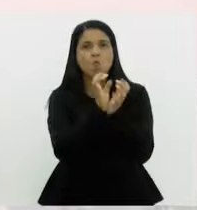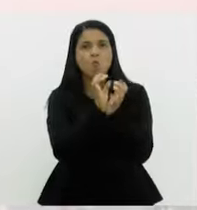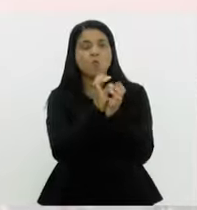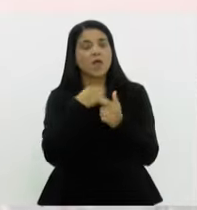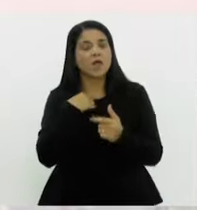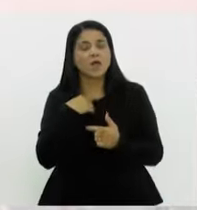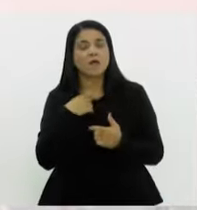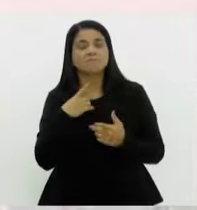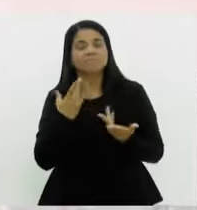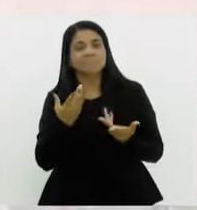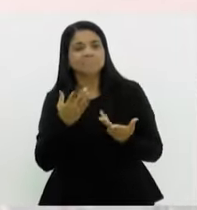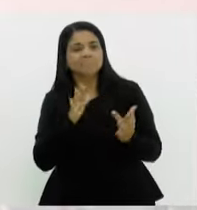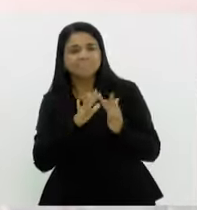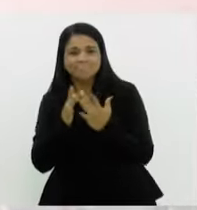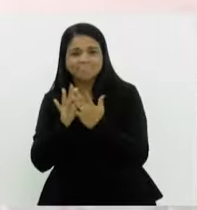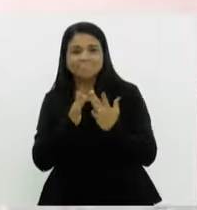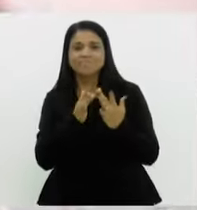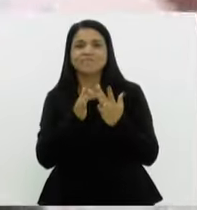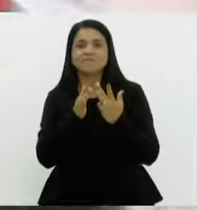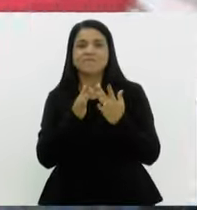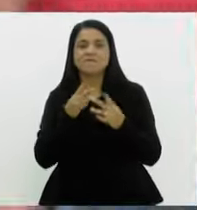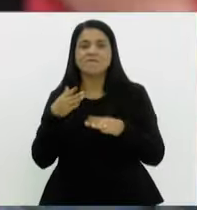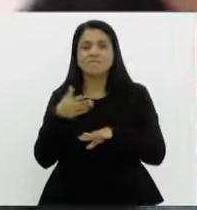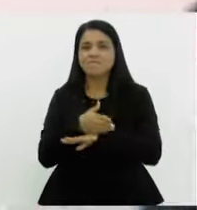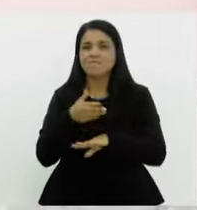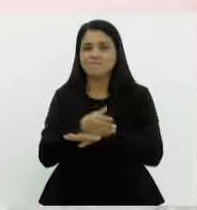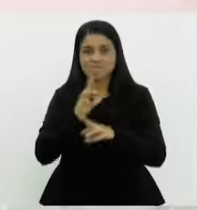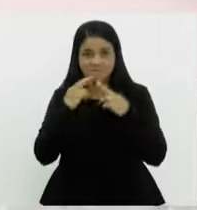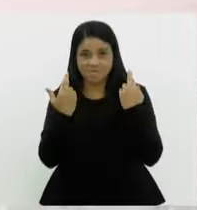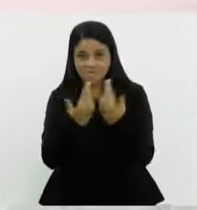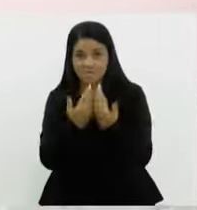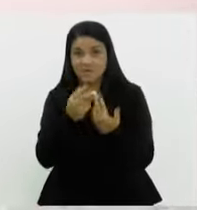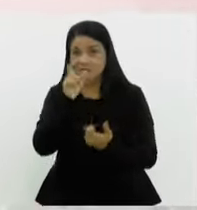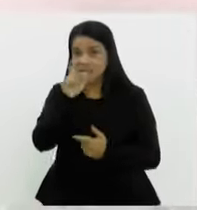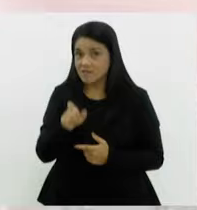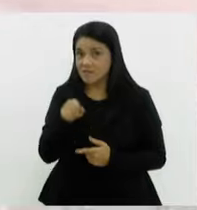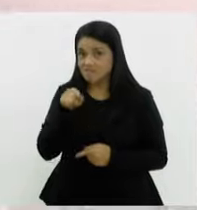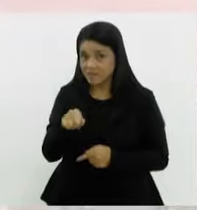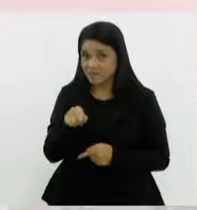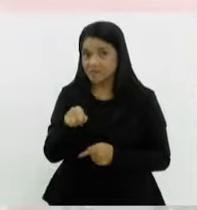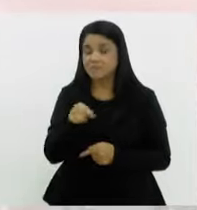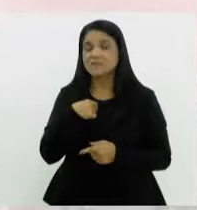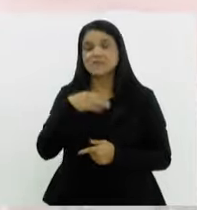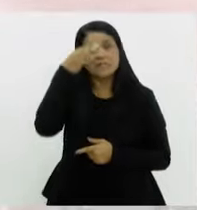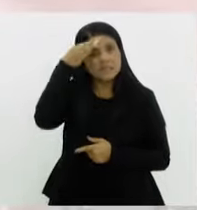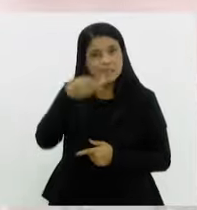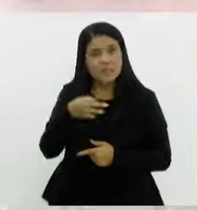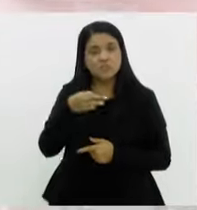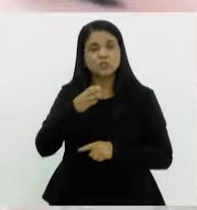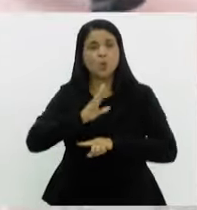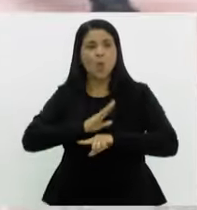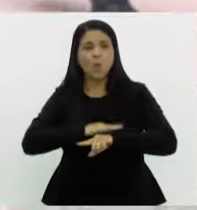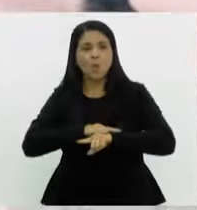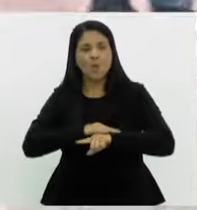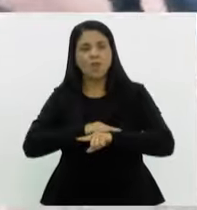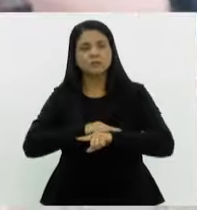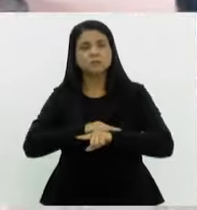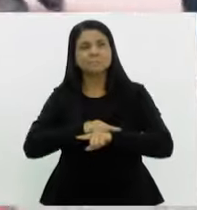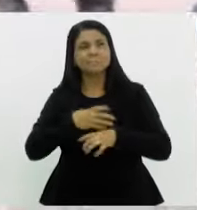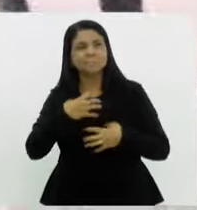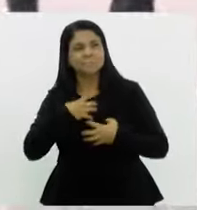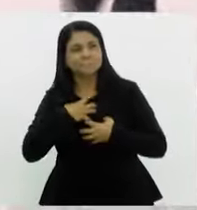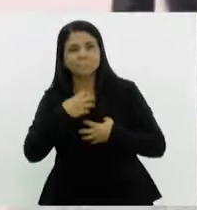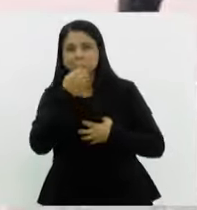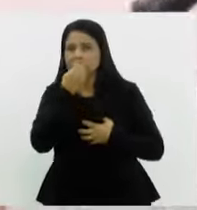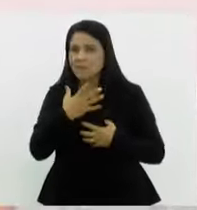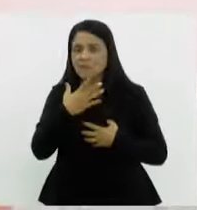ela se identifica com o grupo e começa a frequentar as reuniões. Ela mesmo entende o momento que ela precisa ir embora, né? Que ela